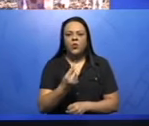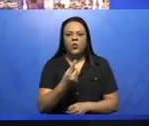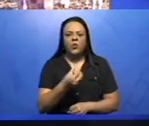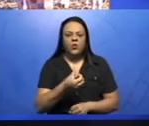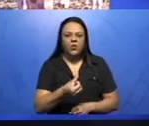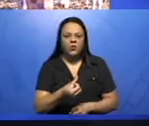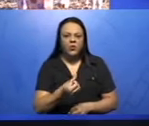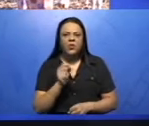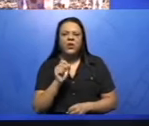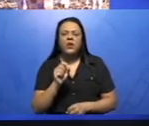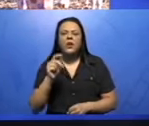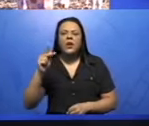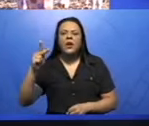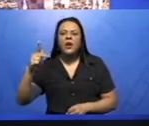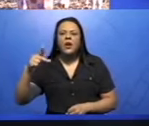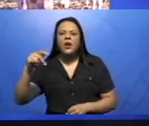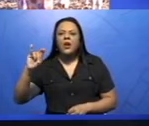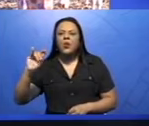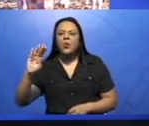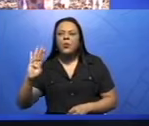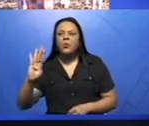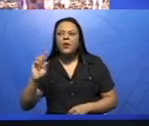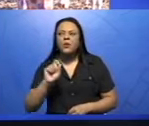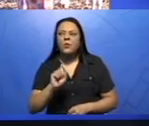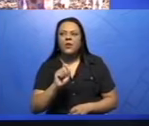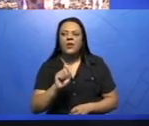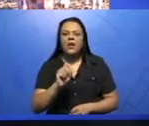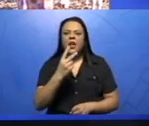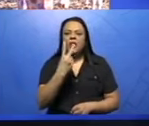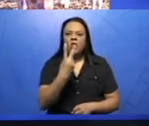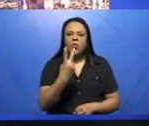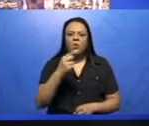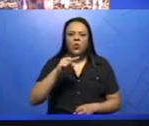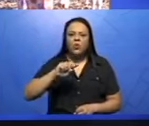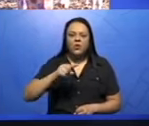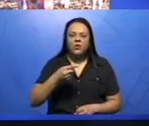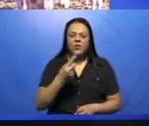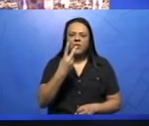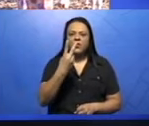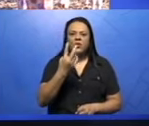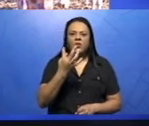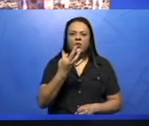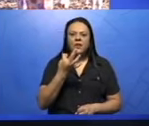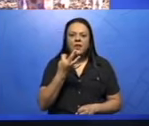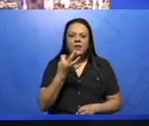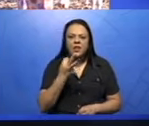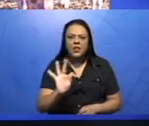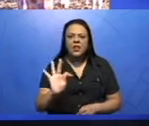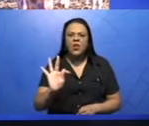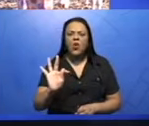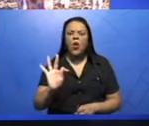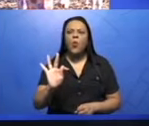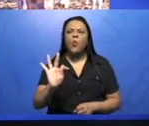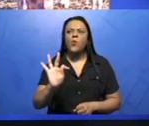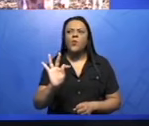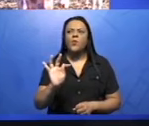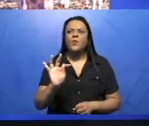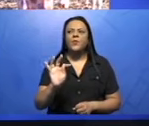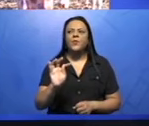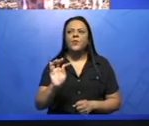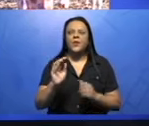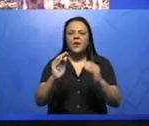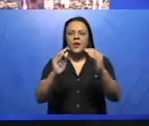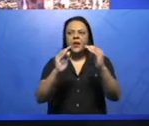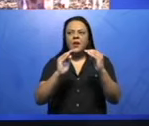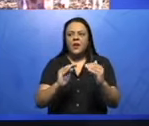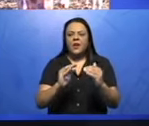do continente africano foi de 2,2 trilhões. Desse PIB, 16